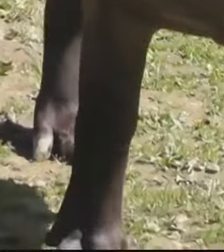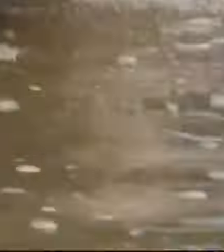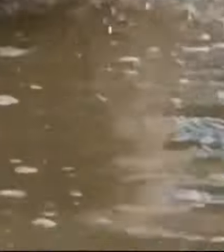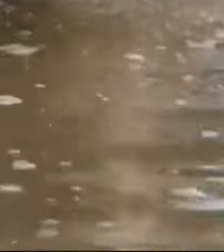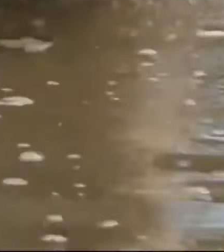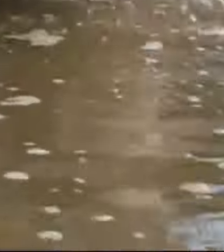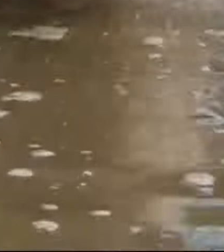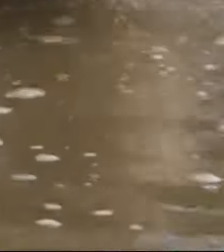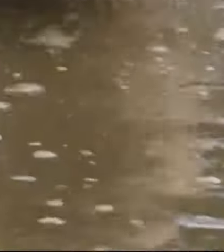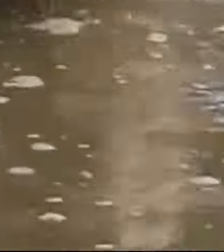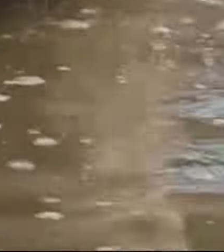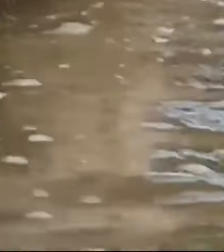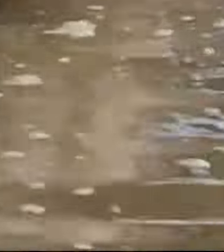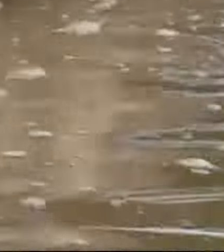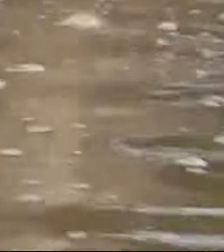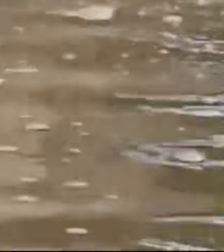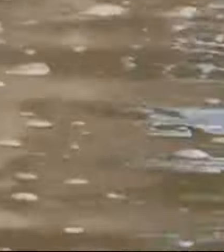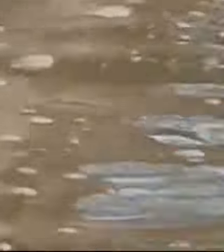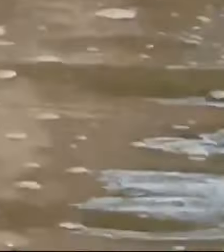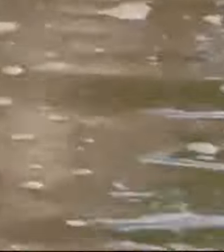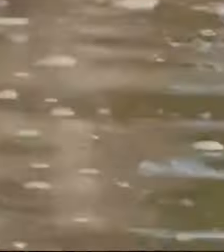ações e pesquisas